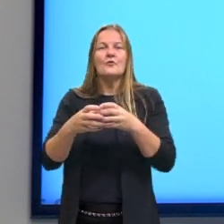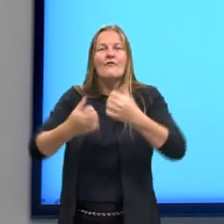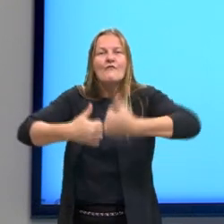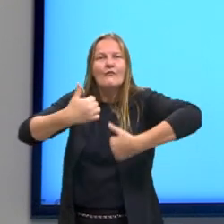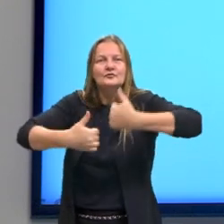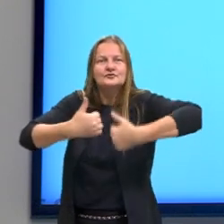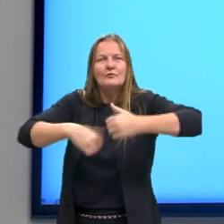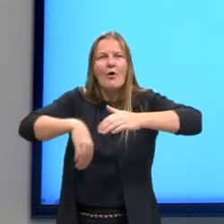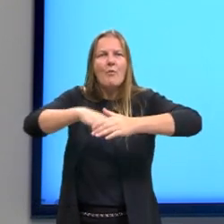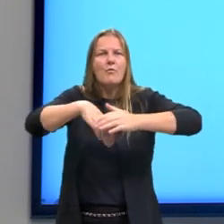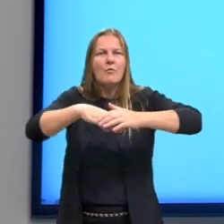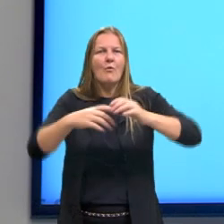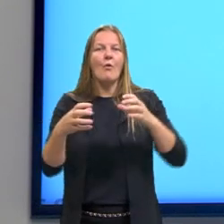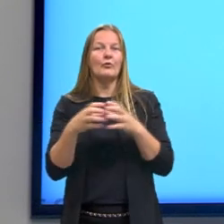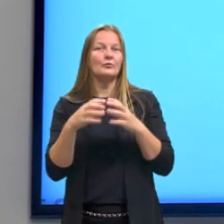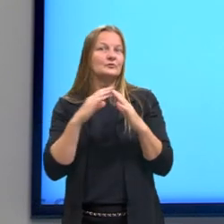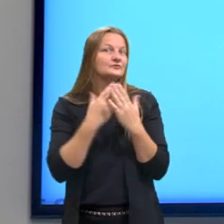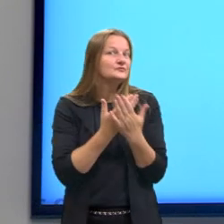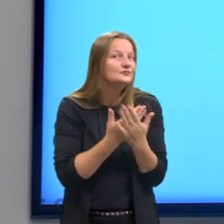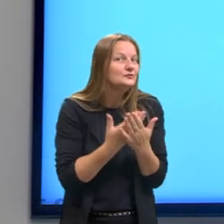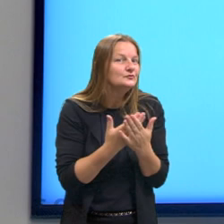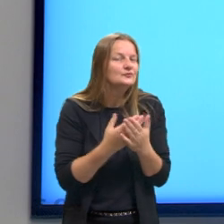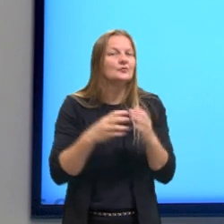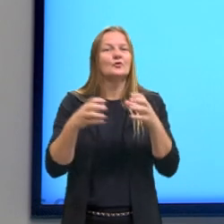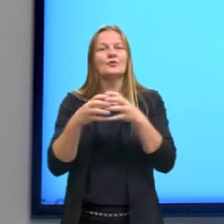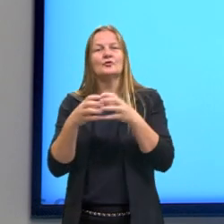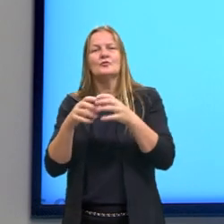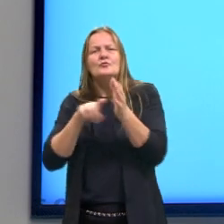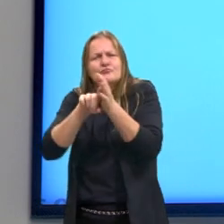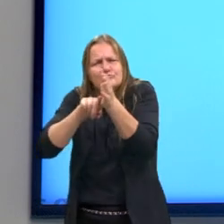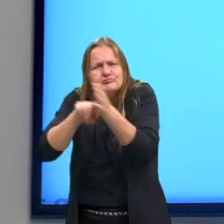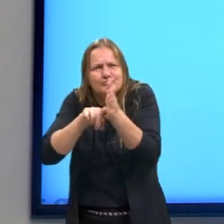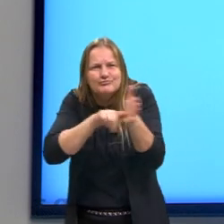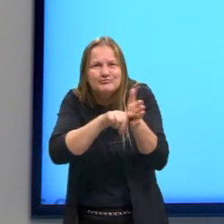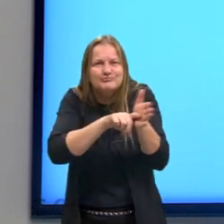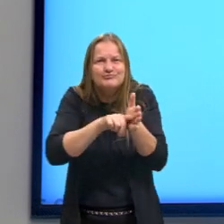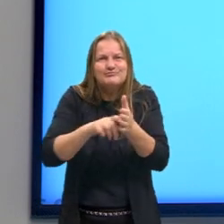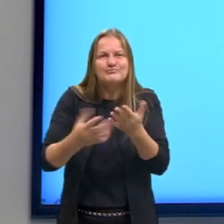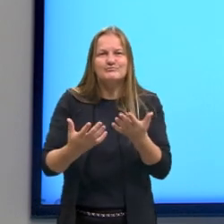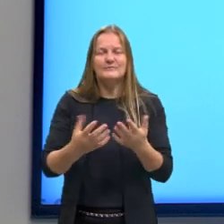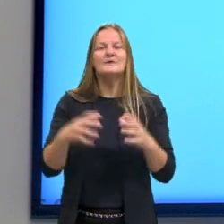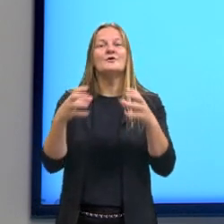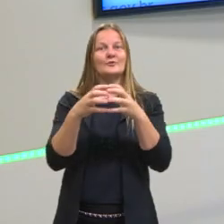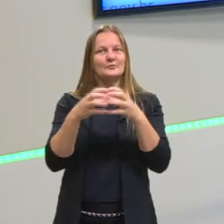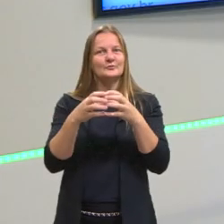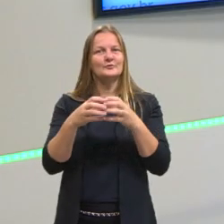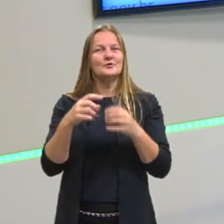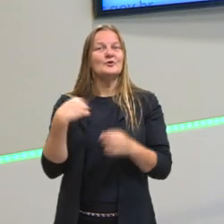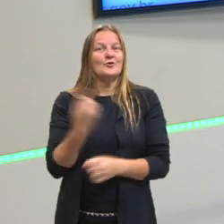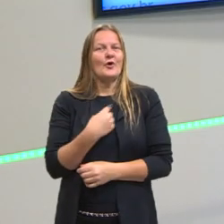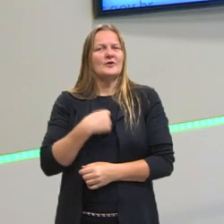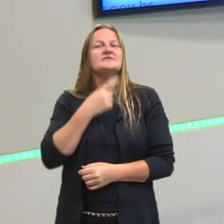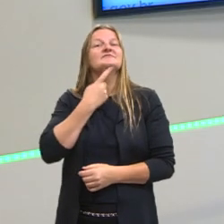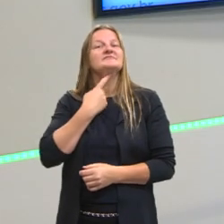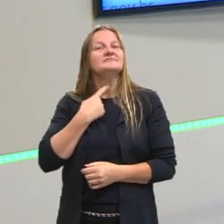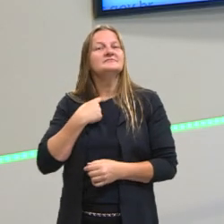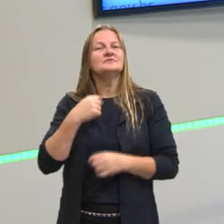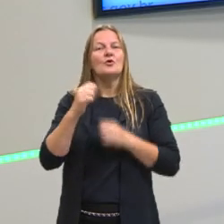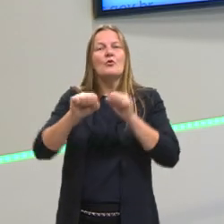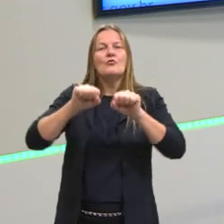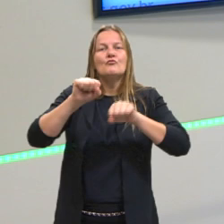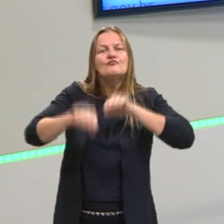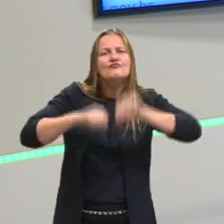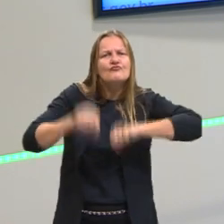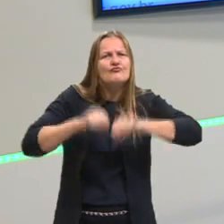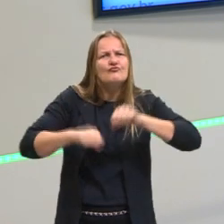um grupo de estudo, um grupo de pesquisa, enfim, esses grupos são grupos, ou ciclismo, ou